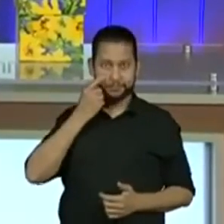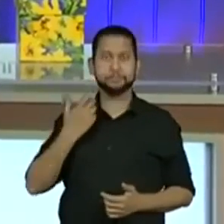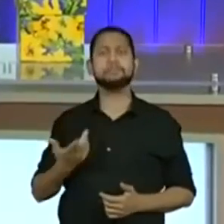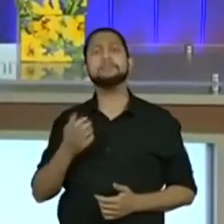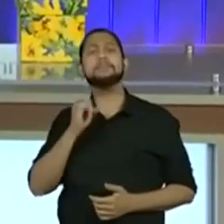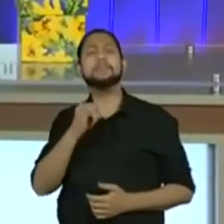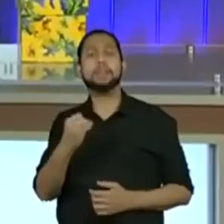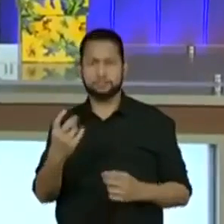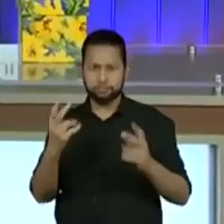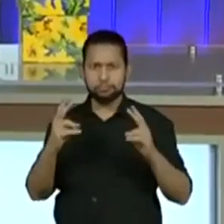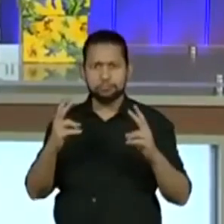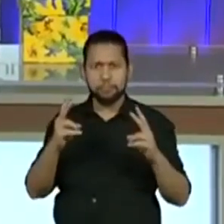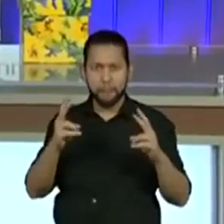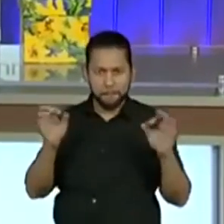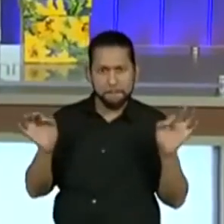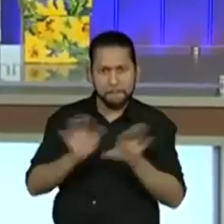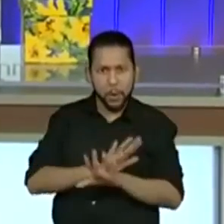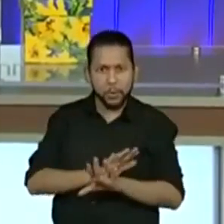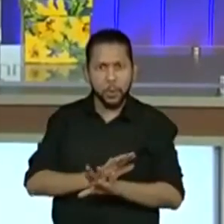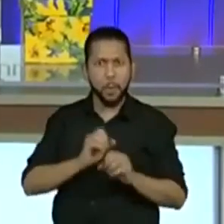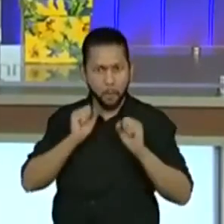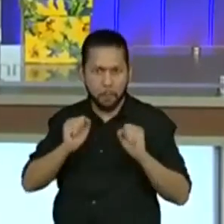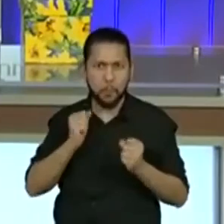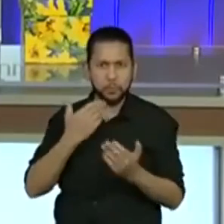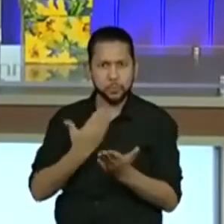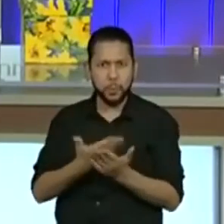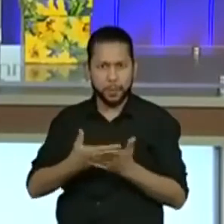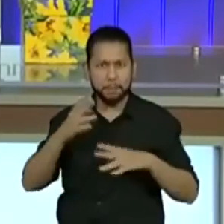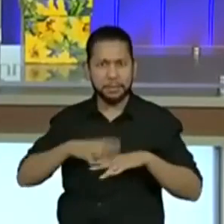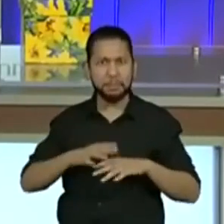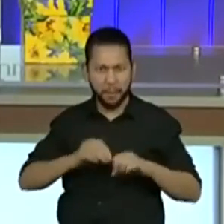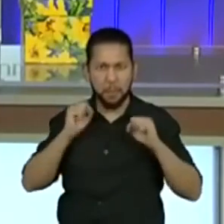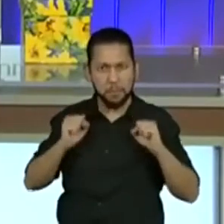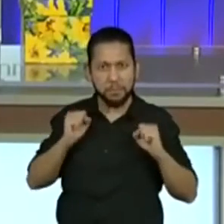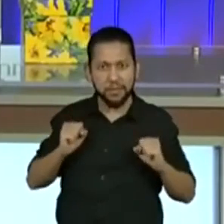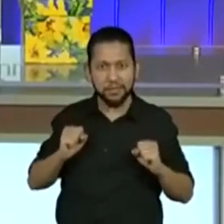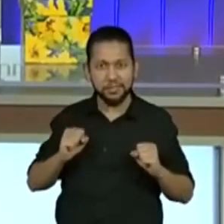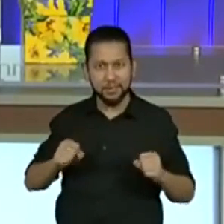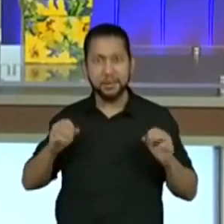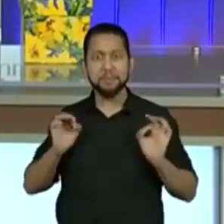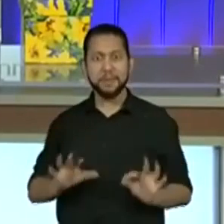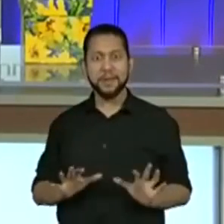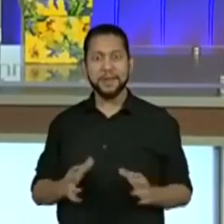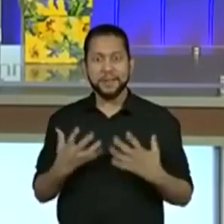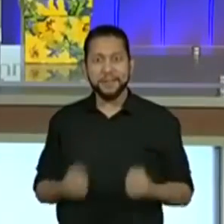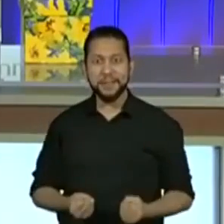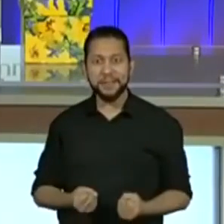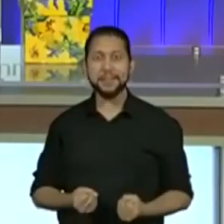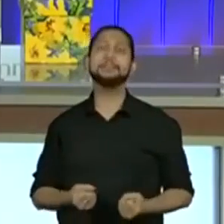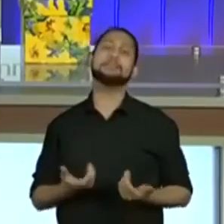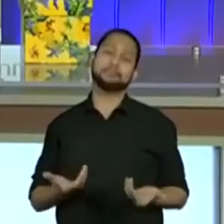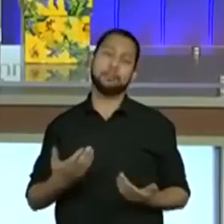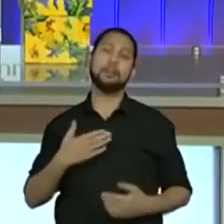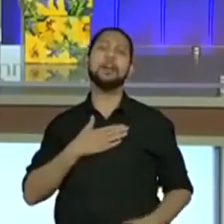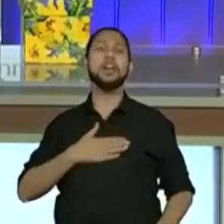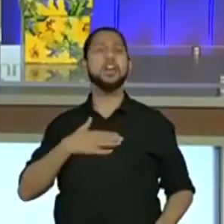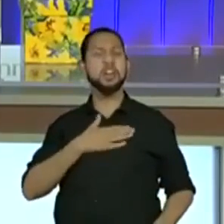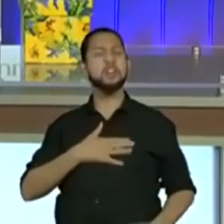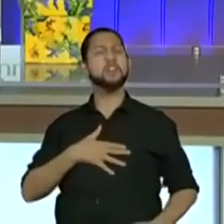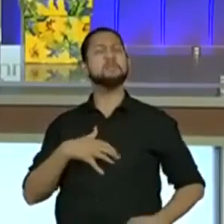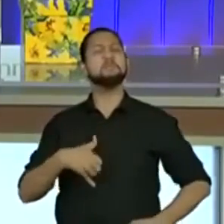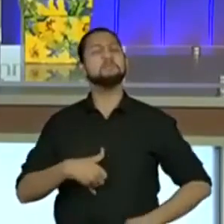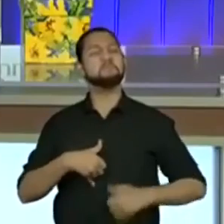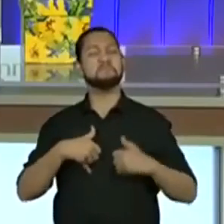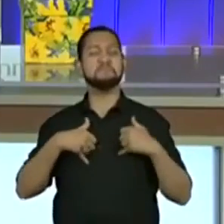E vocês estão preparados para mais uma aula de matemática na sua telinha? E eu estou super bem